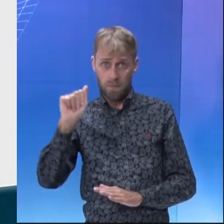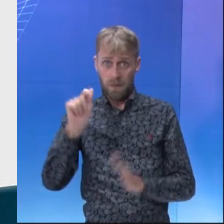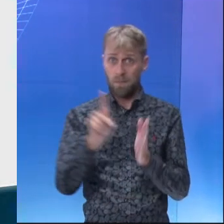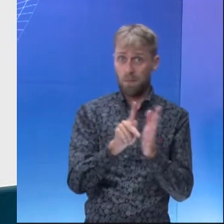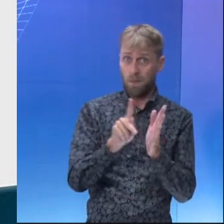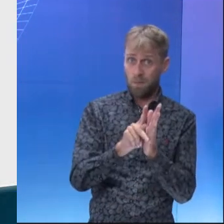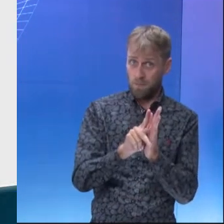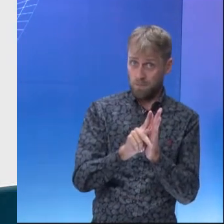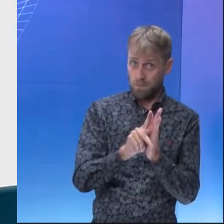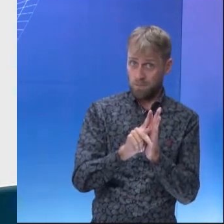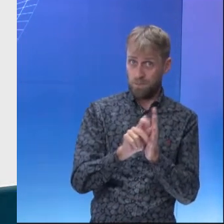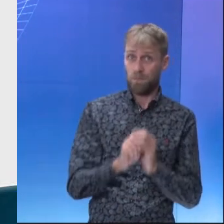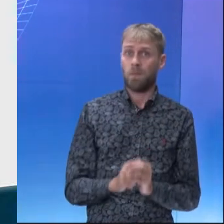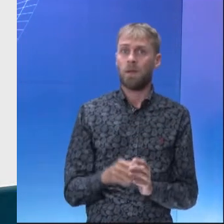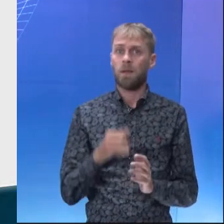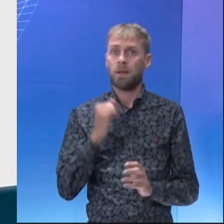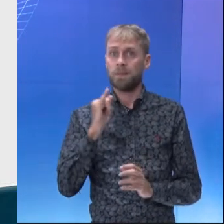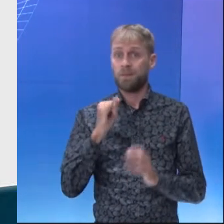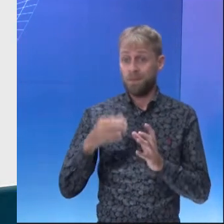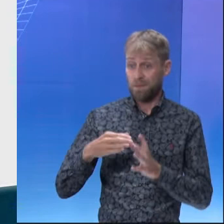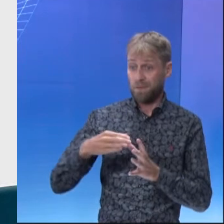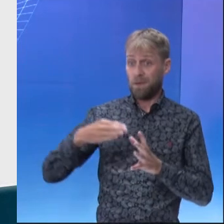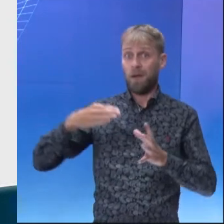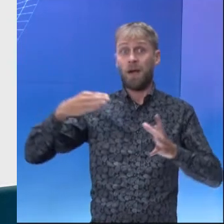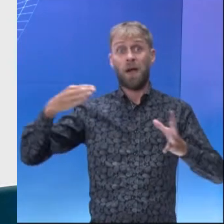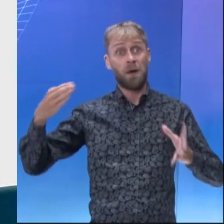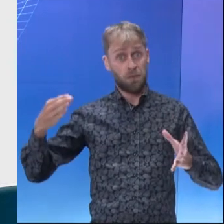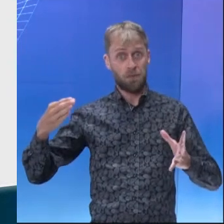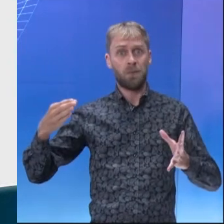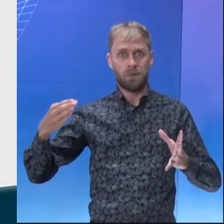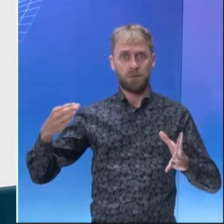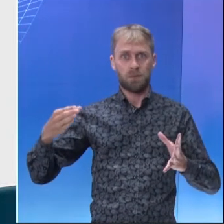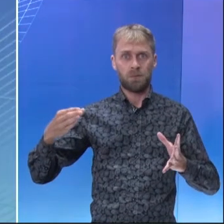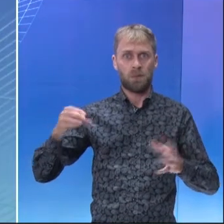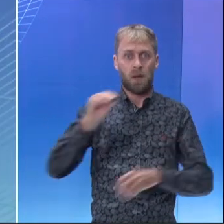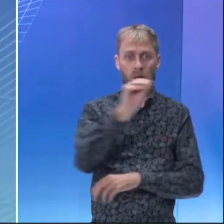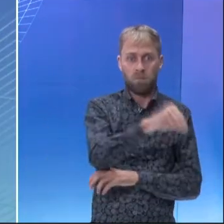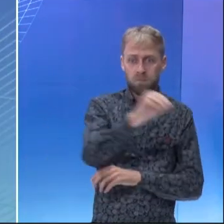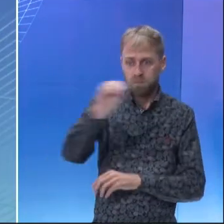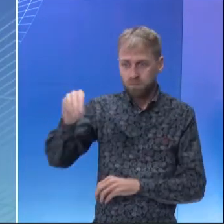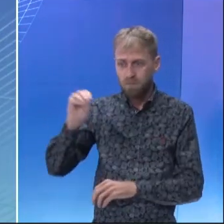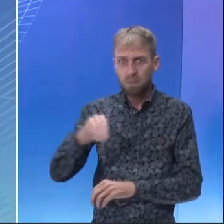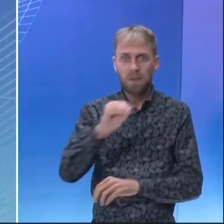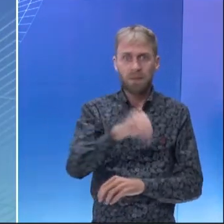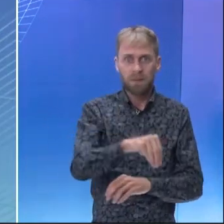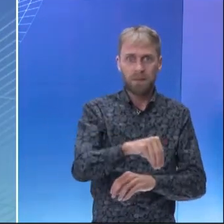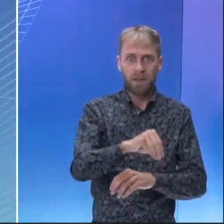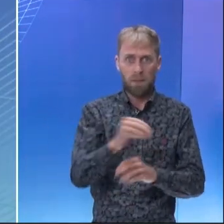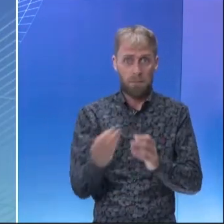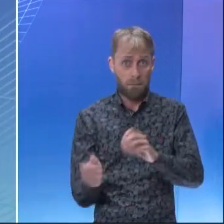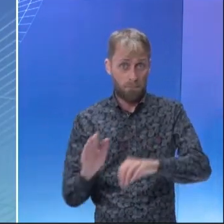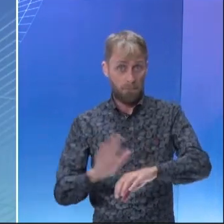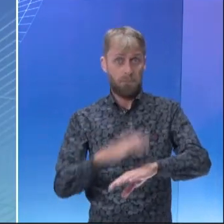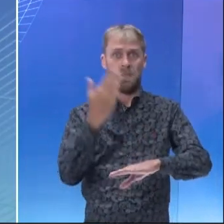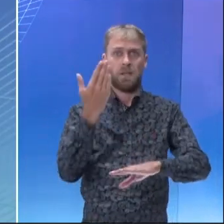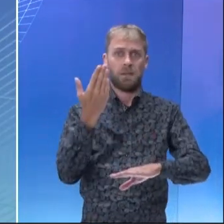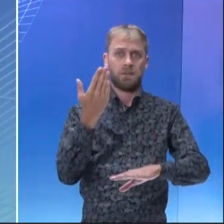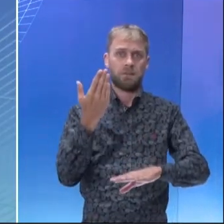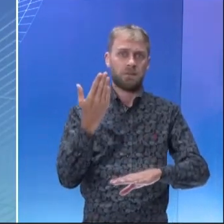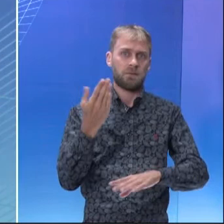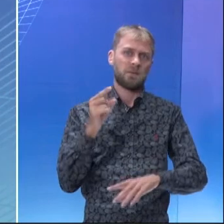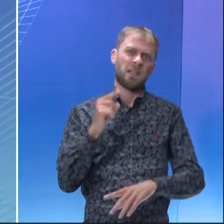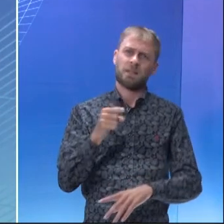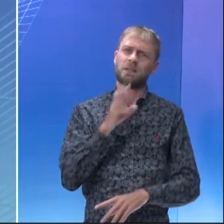Vejam, se aumentou a silvicultura, ou seja, o reflorestamento, então